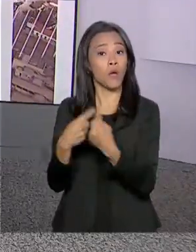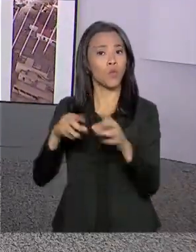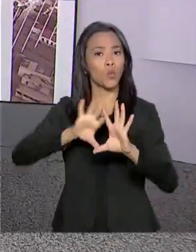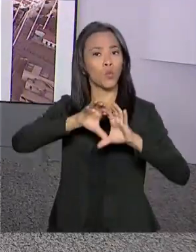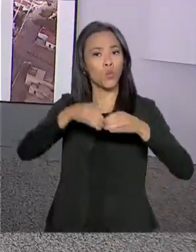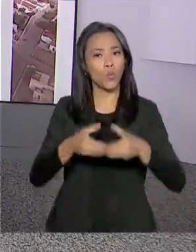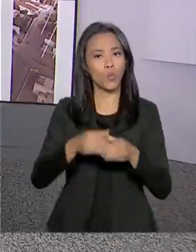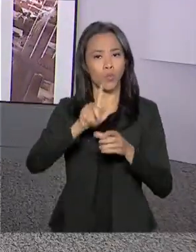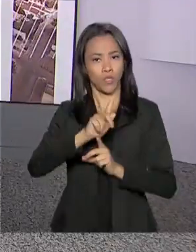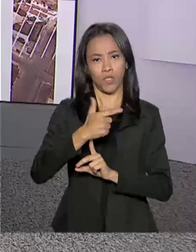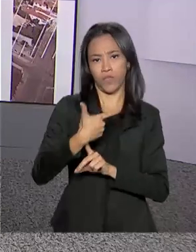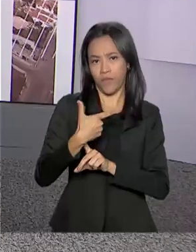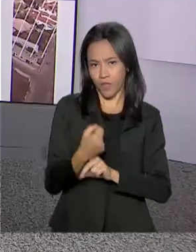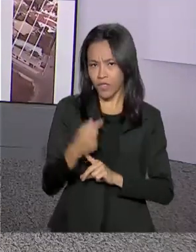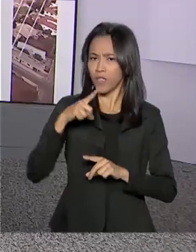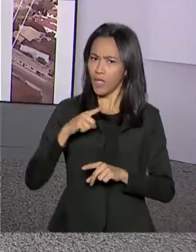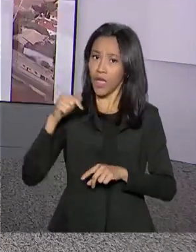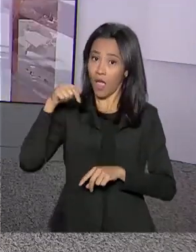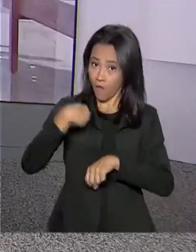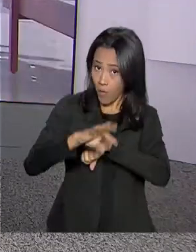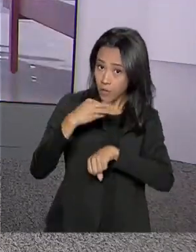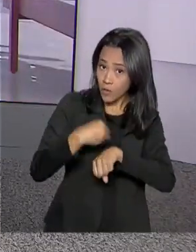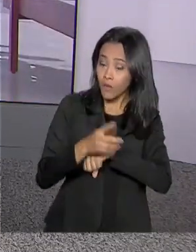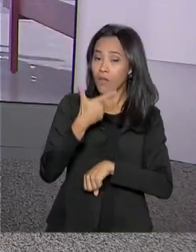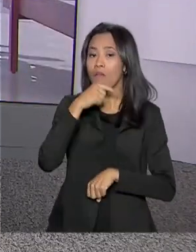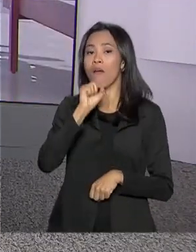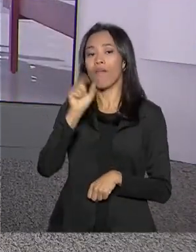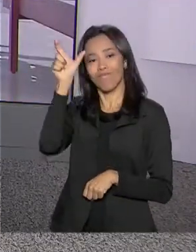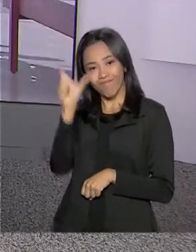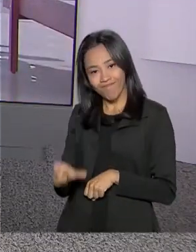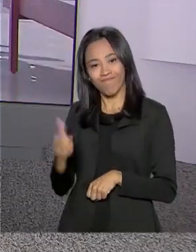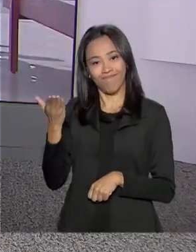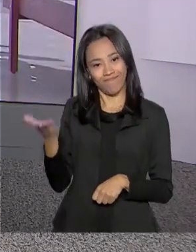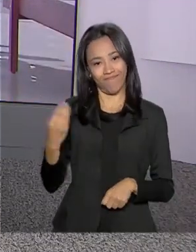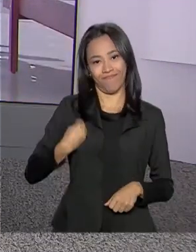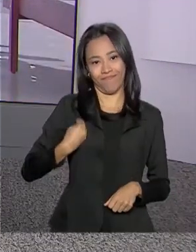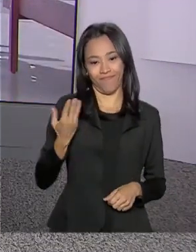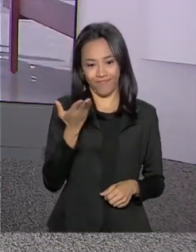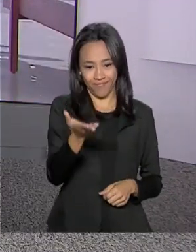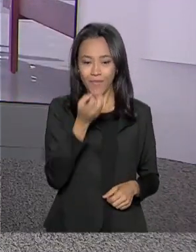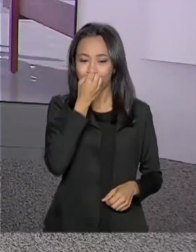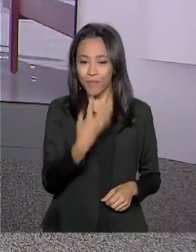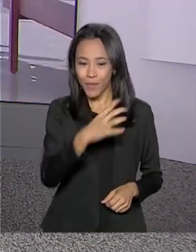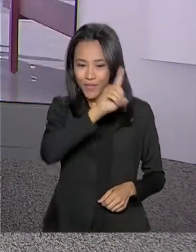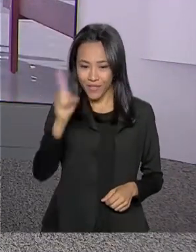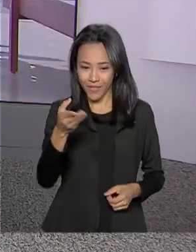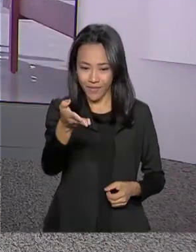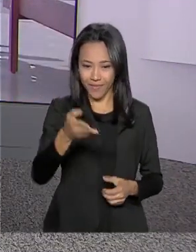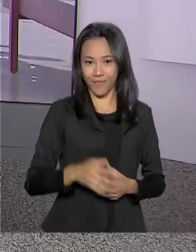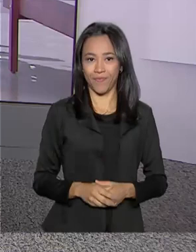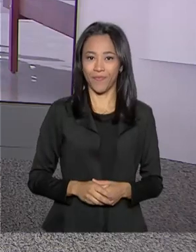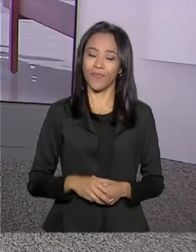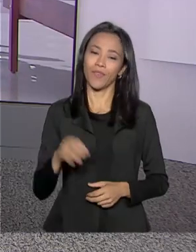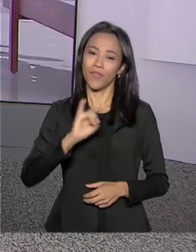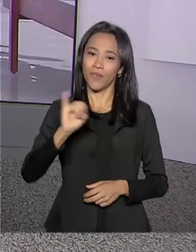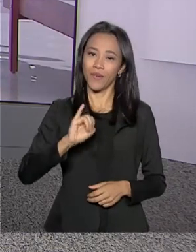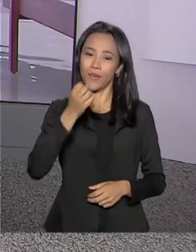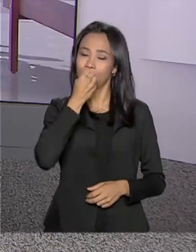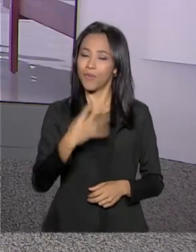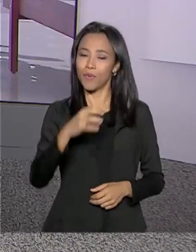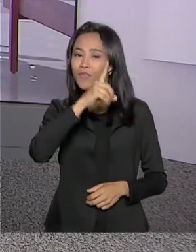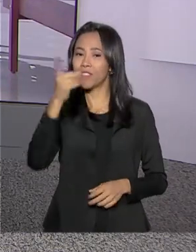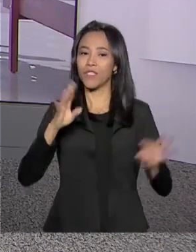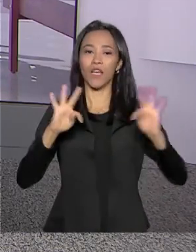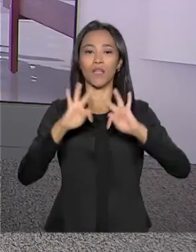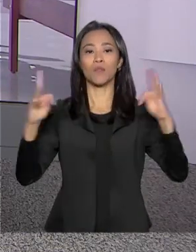G20. Quem tem essas e outras informações do Planalto é a repórter Luana Kari. Bom dia, Luana. Olá, Mara, bom dia. Bom